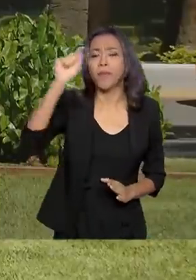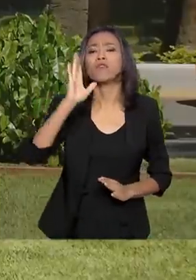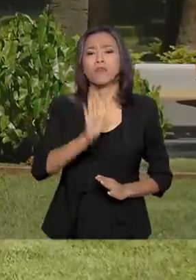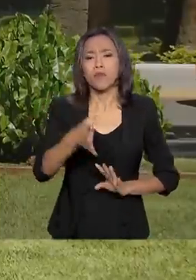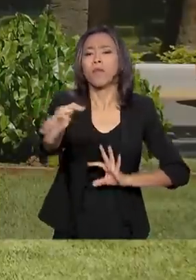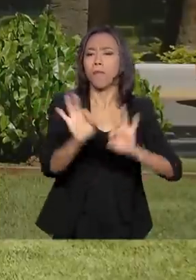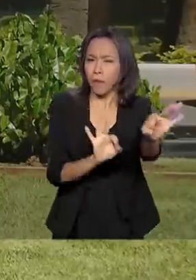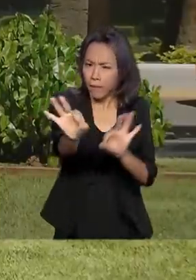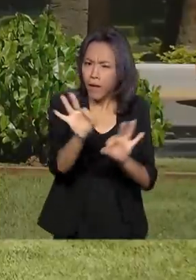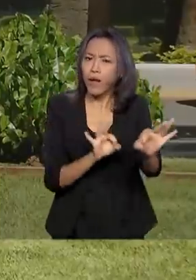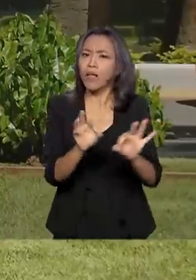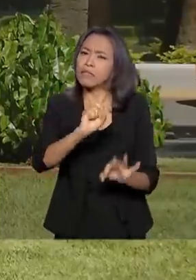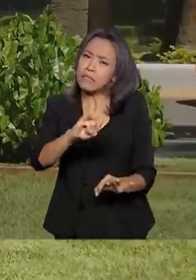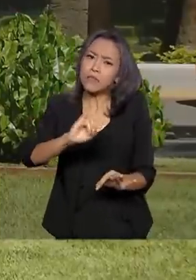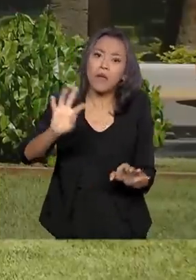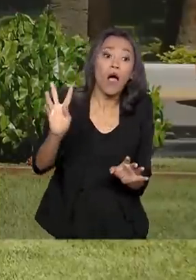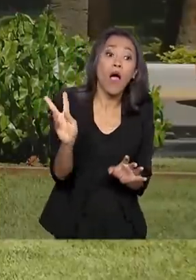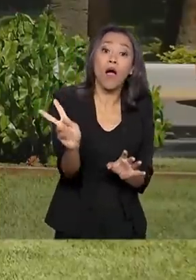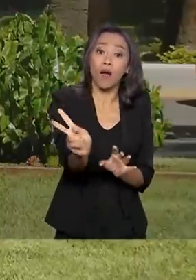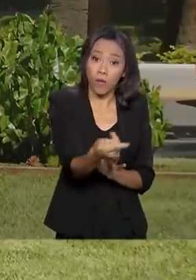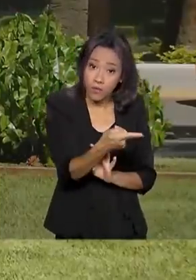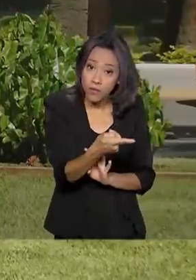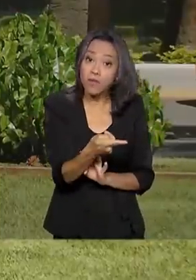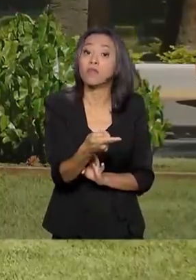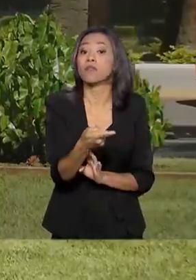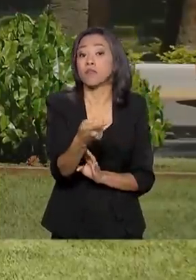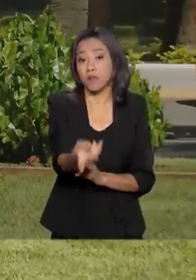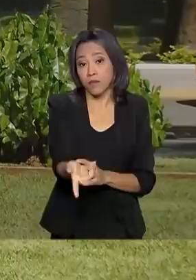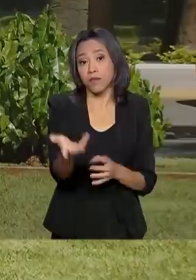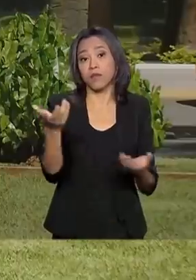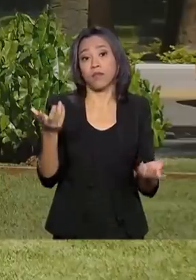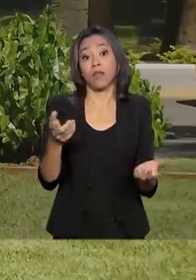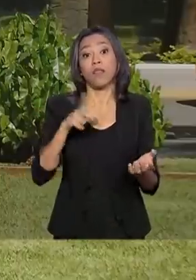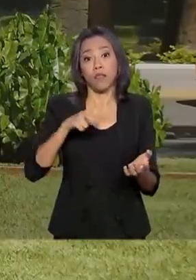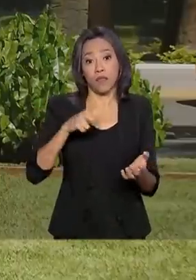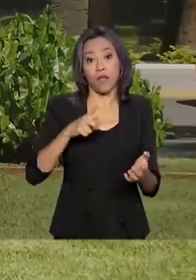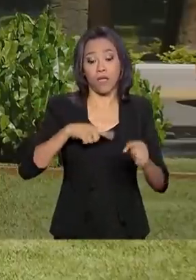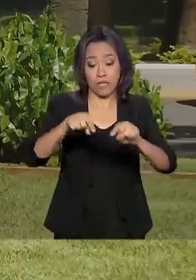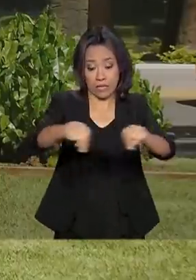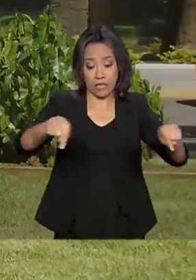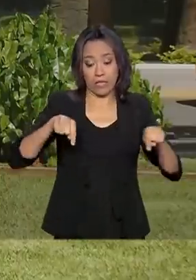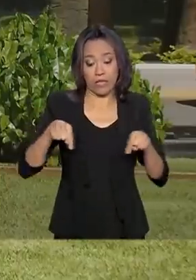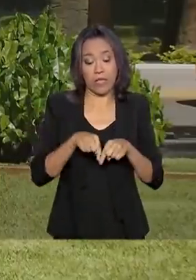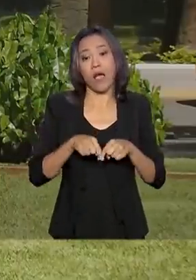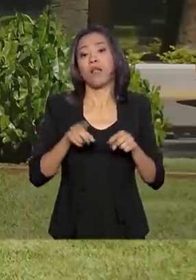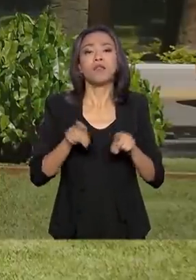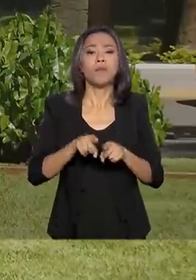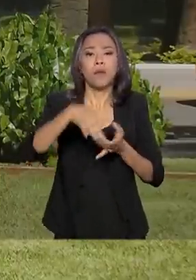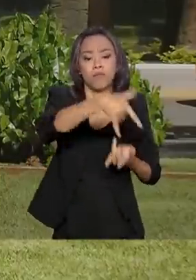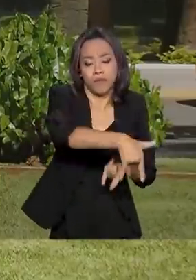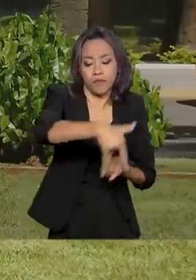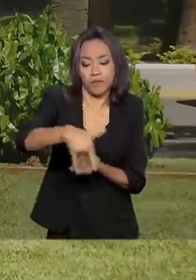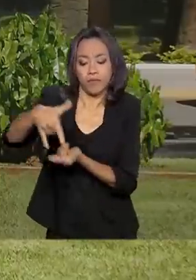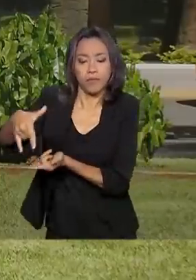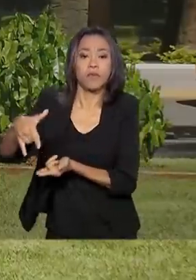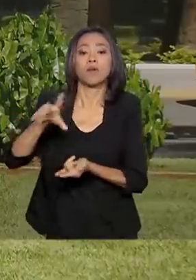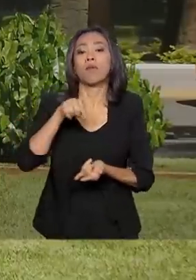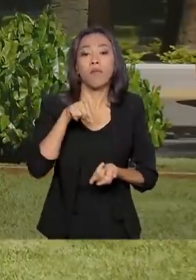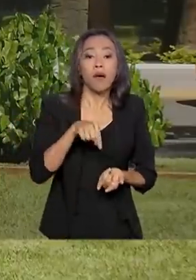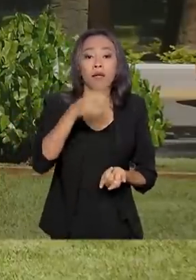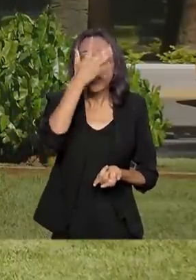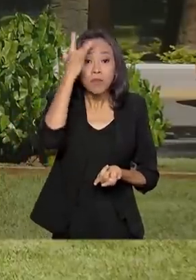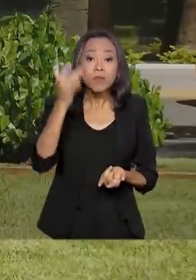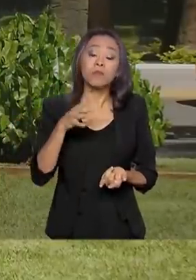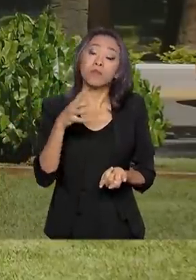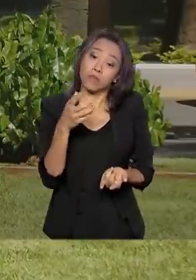para atender os casos que vierem a ocorrer, com salas de triagem e leitos disponíveis para cuidados intensivos,